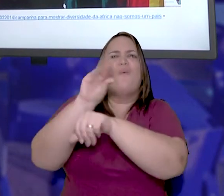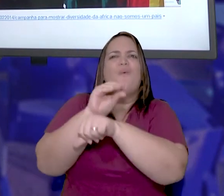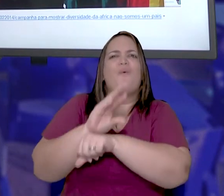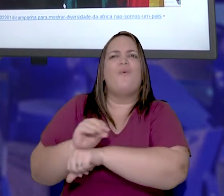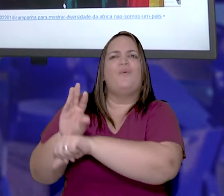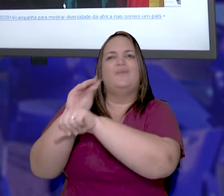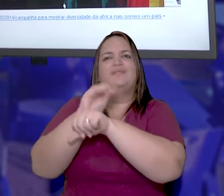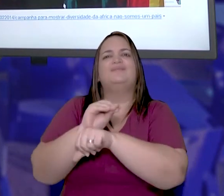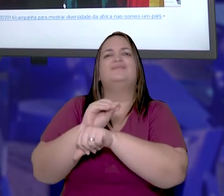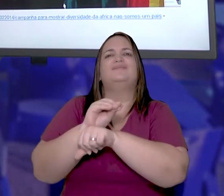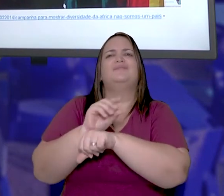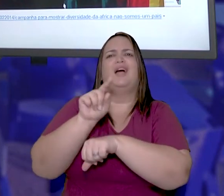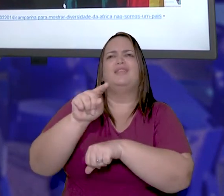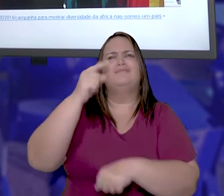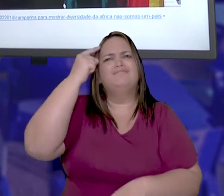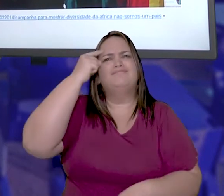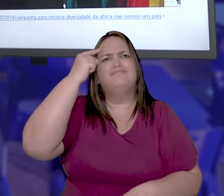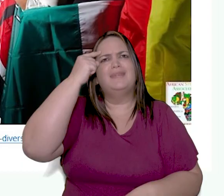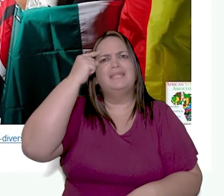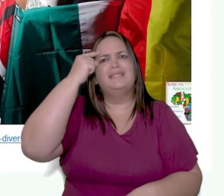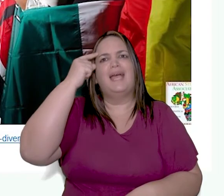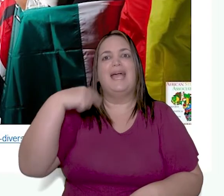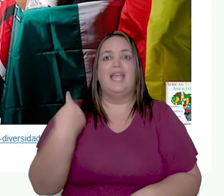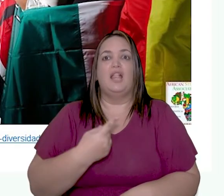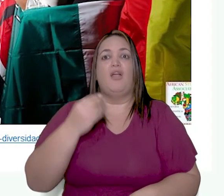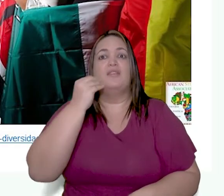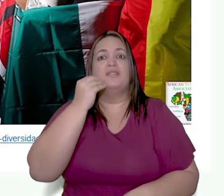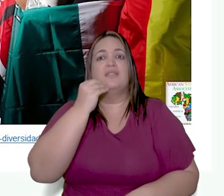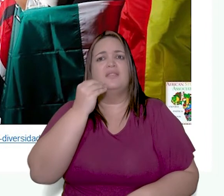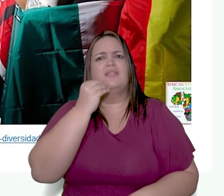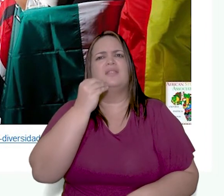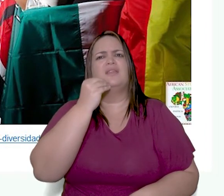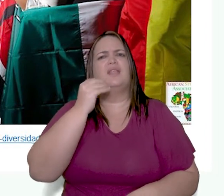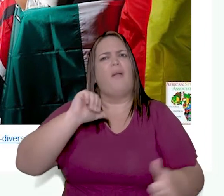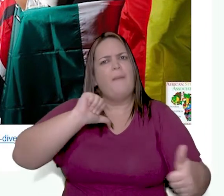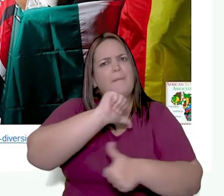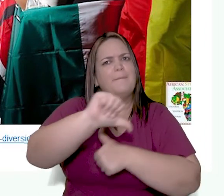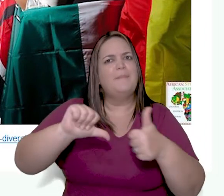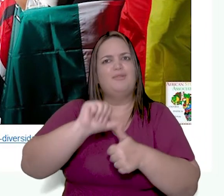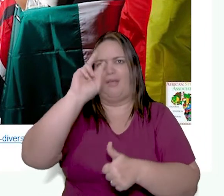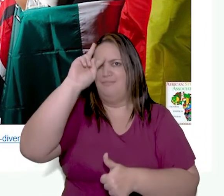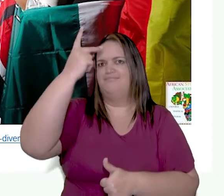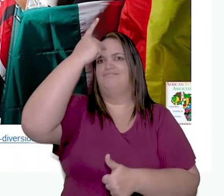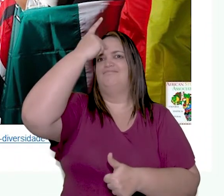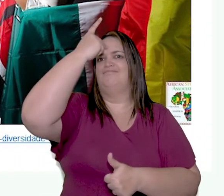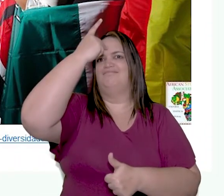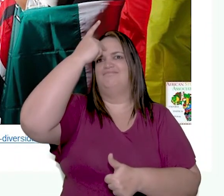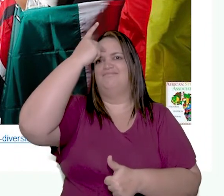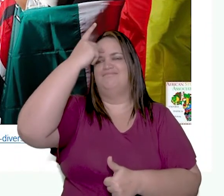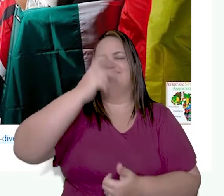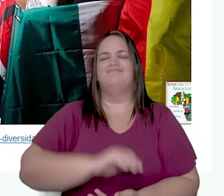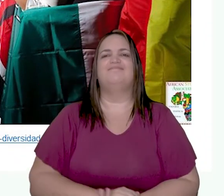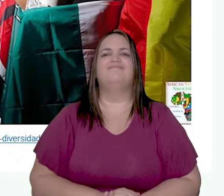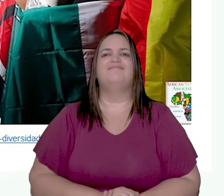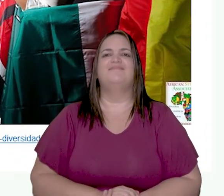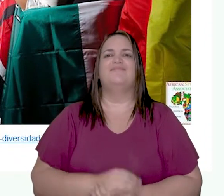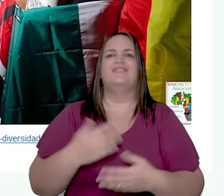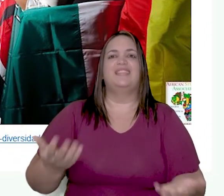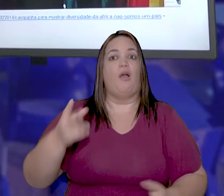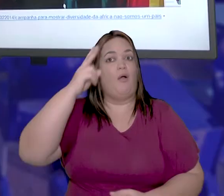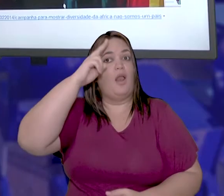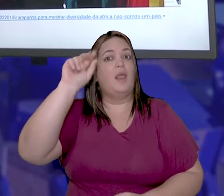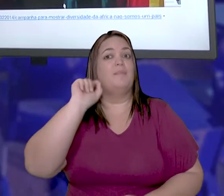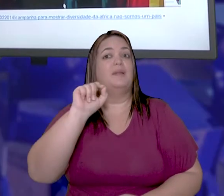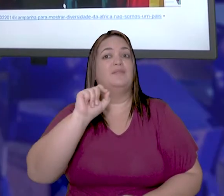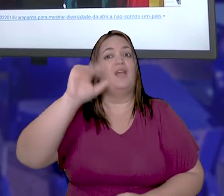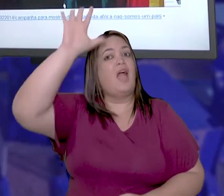iniciamos nossa aula mostrando algumas imagens para tentar quebrar esses estereótipos existentes